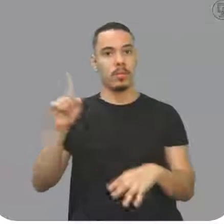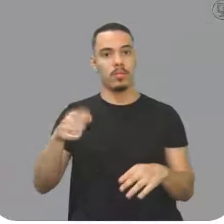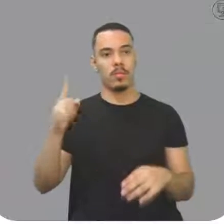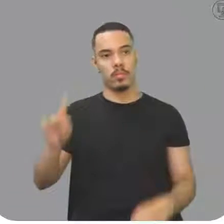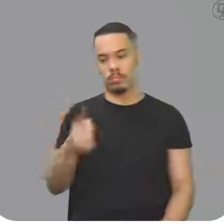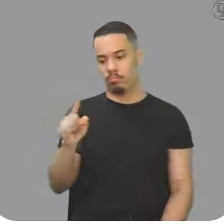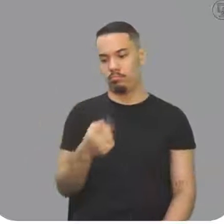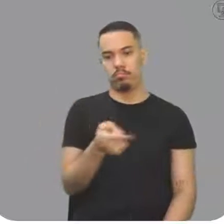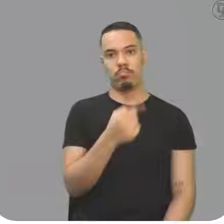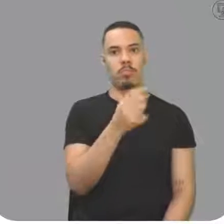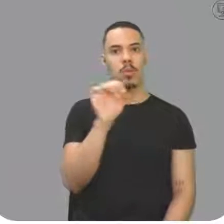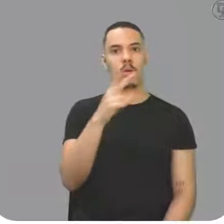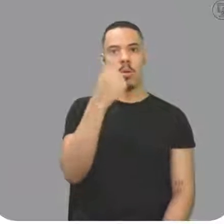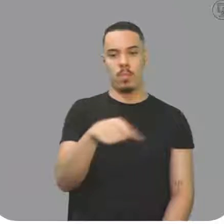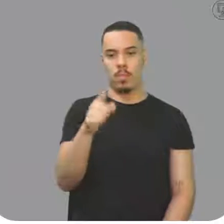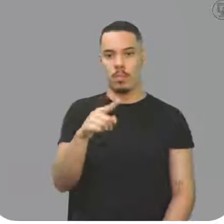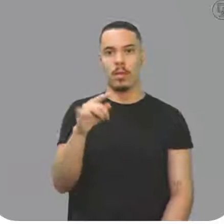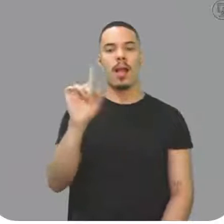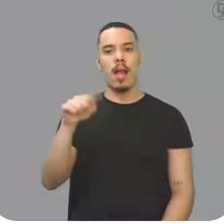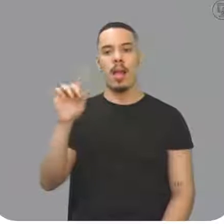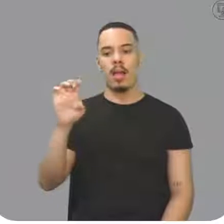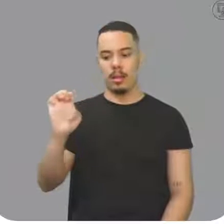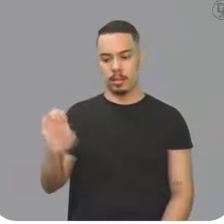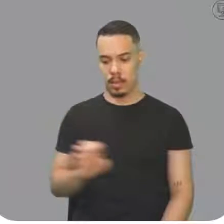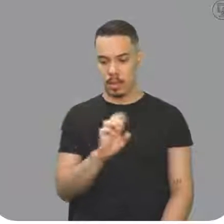casa para a esquerda, né?